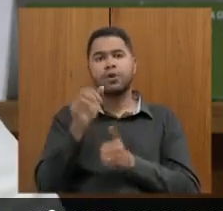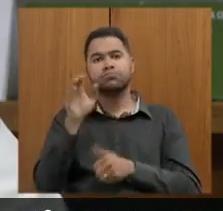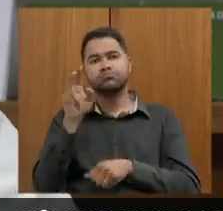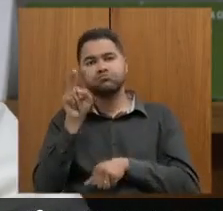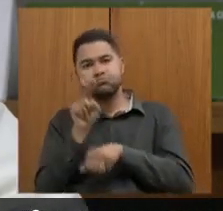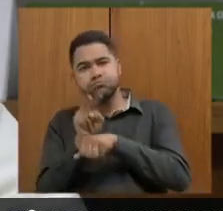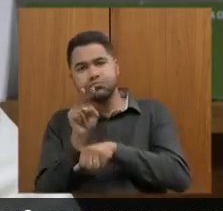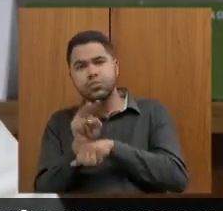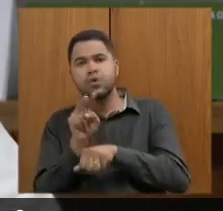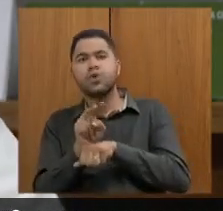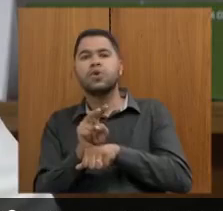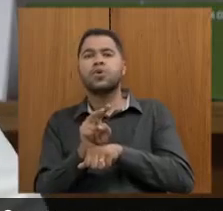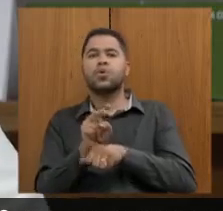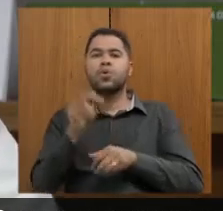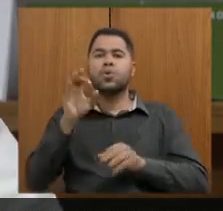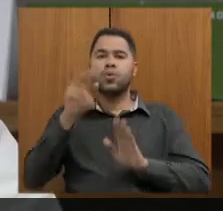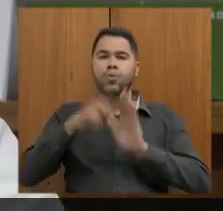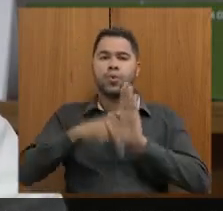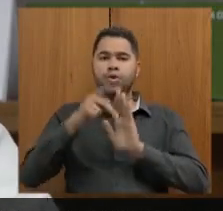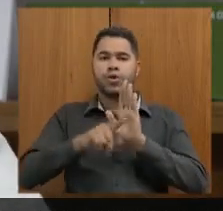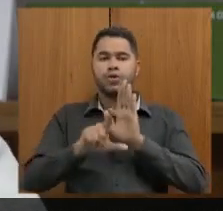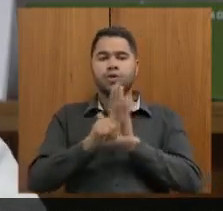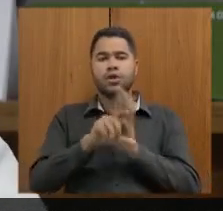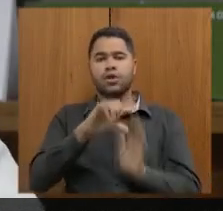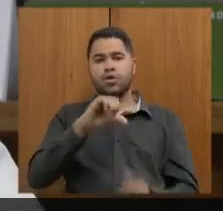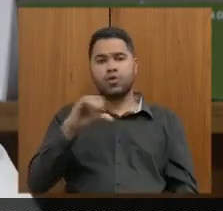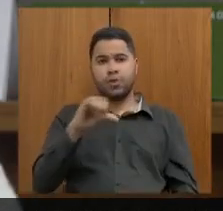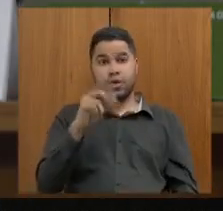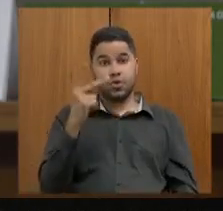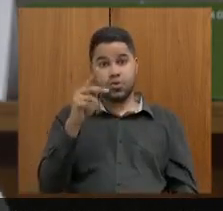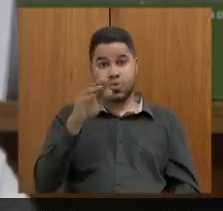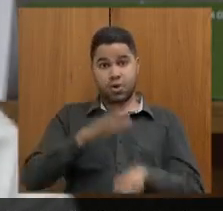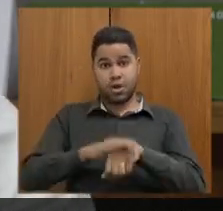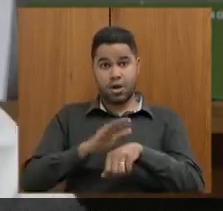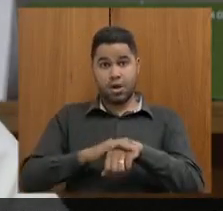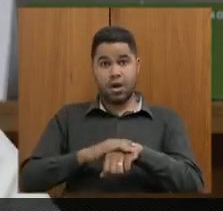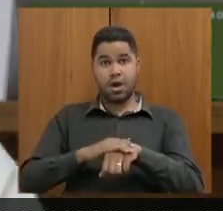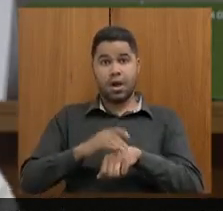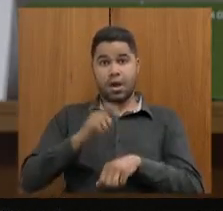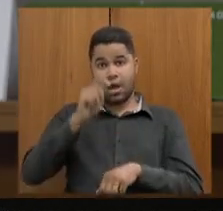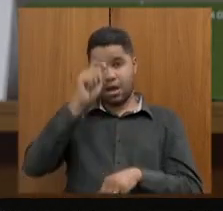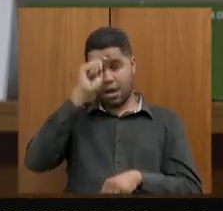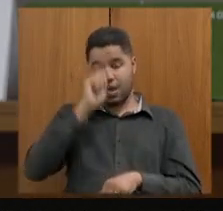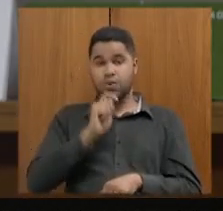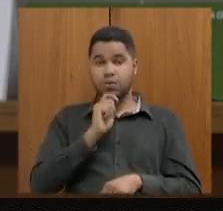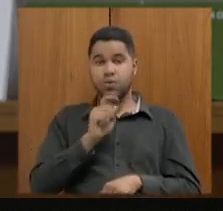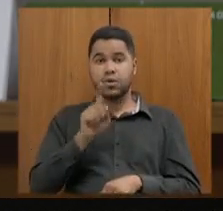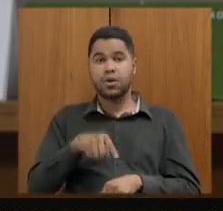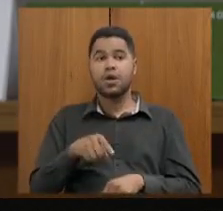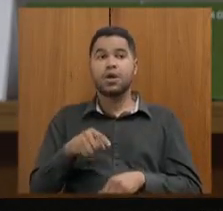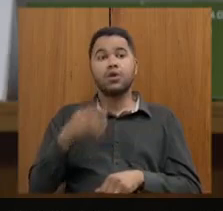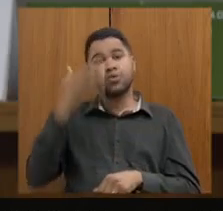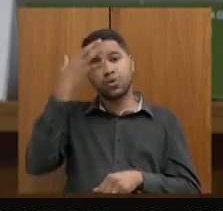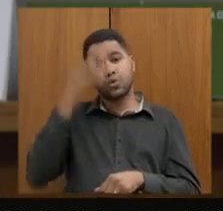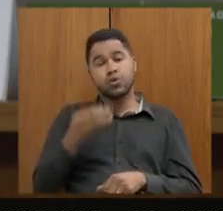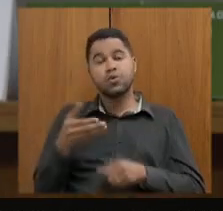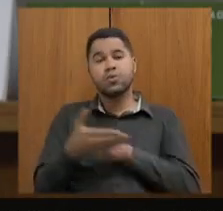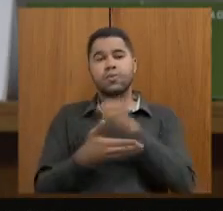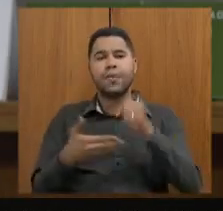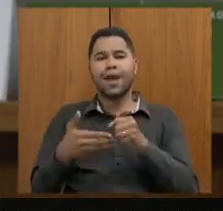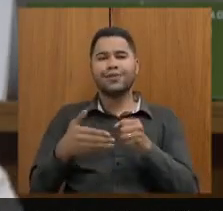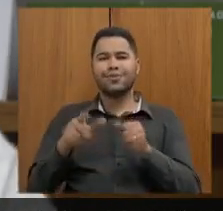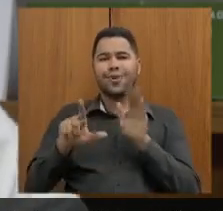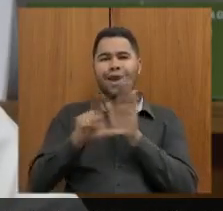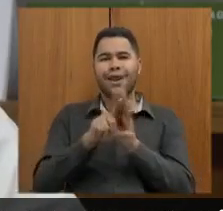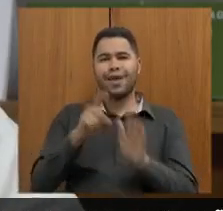o projeto de lei 99 de 19 de sua autoria da inclusão no ensino das noções básicas sobre a lei Maria da Penha e que a